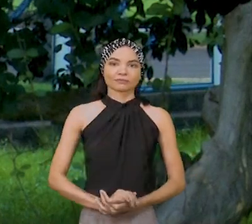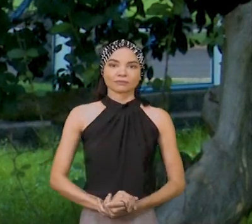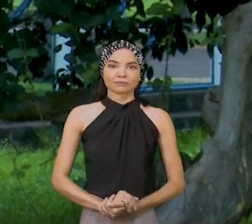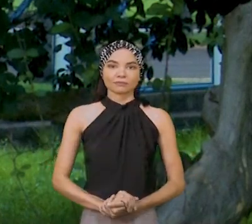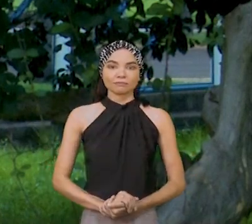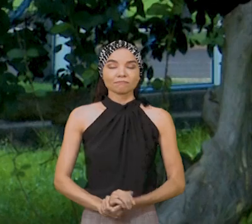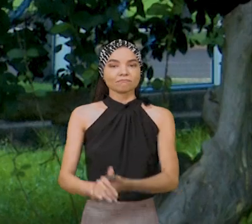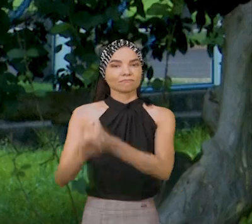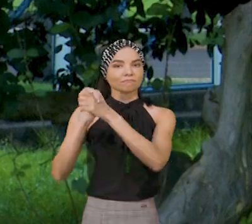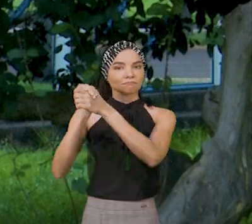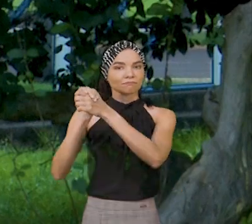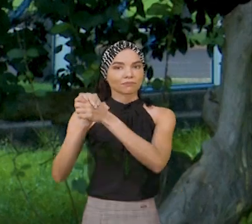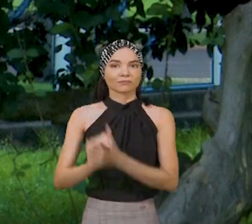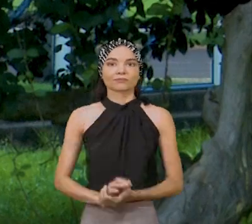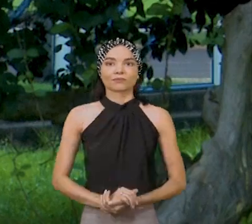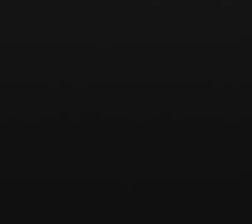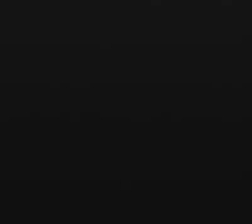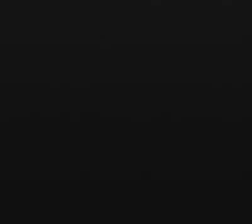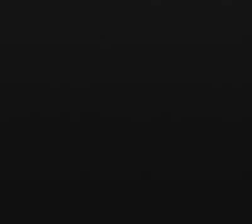Parabéns!